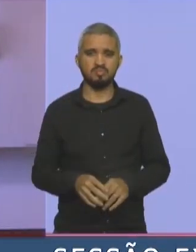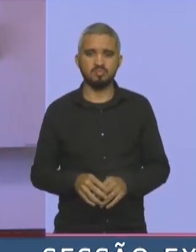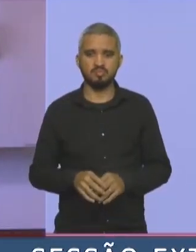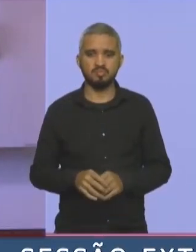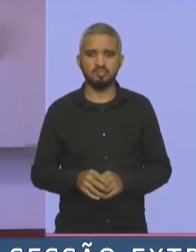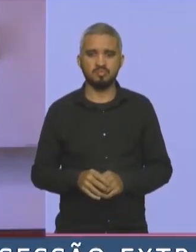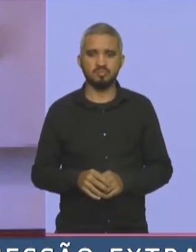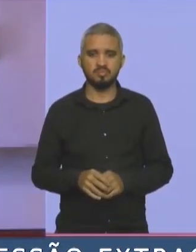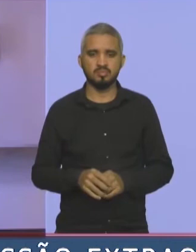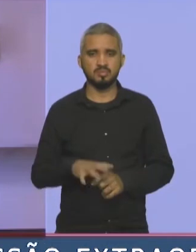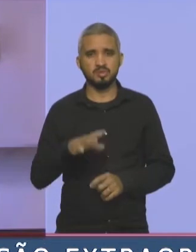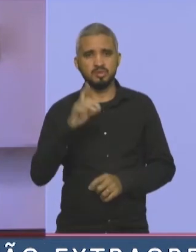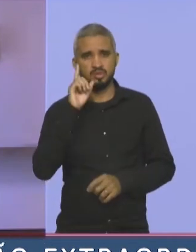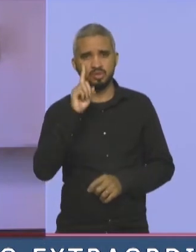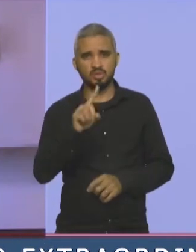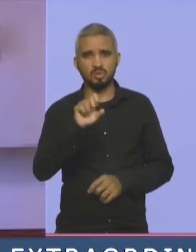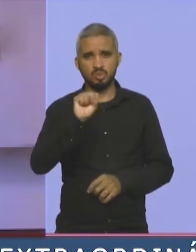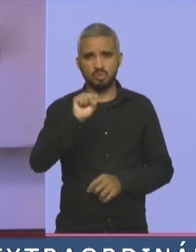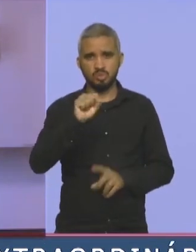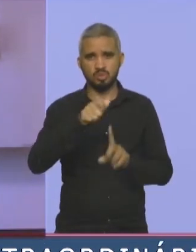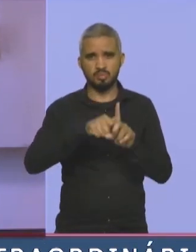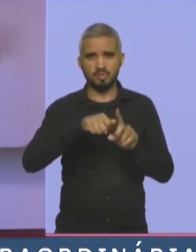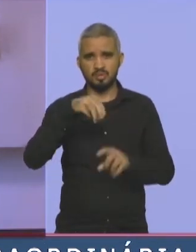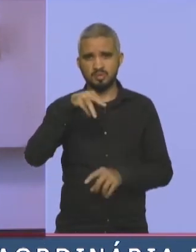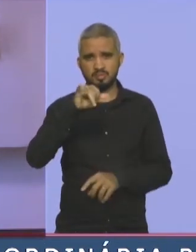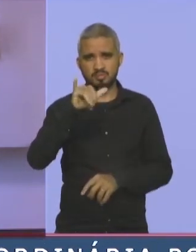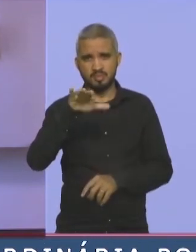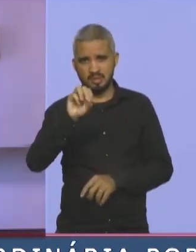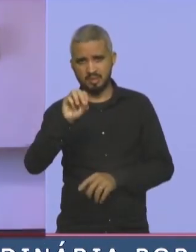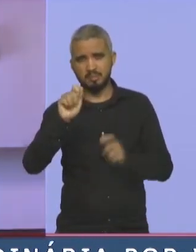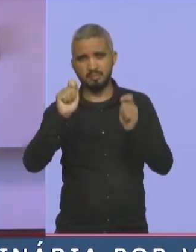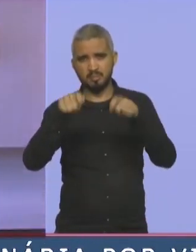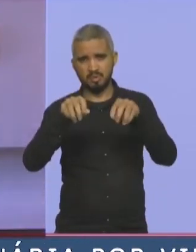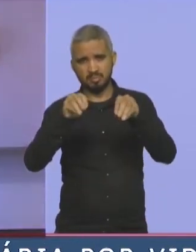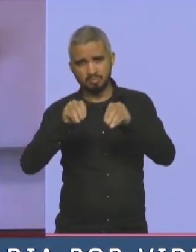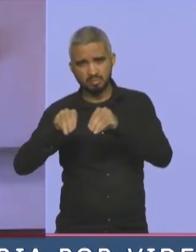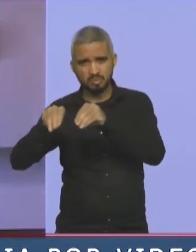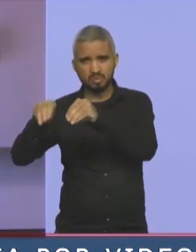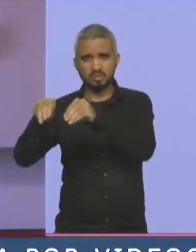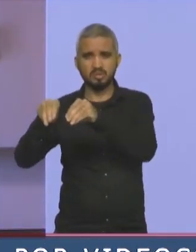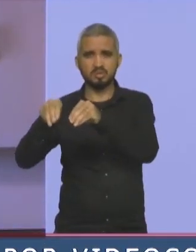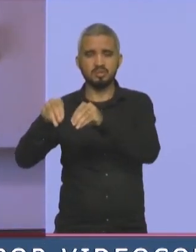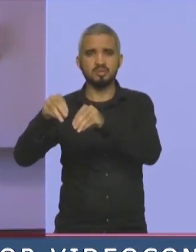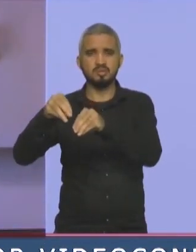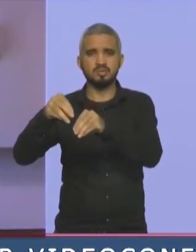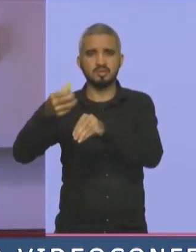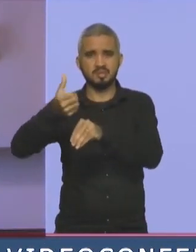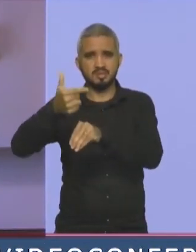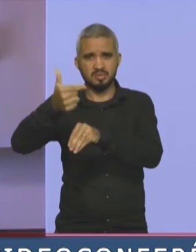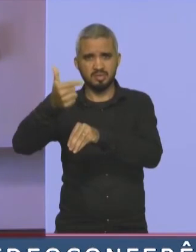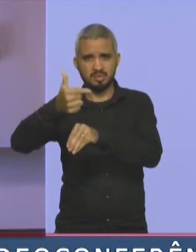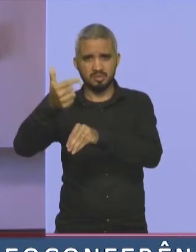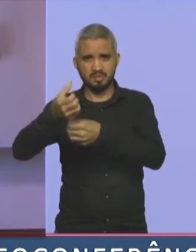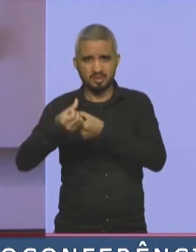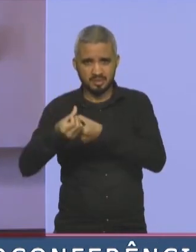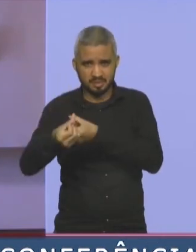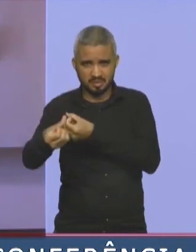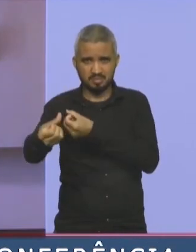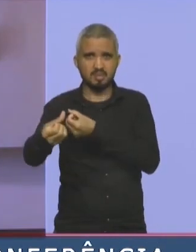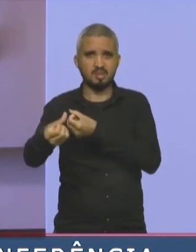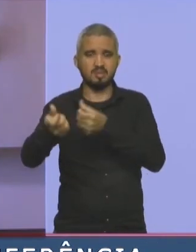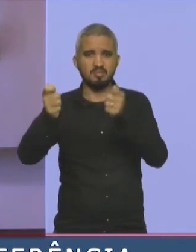chegaria os colegas no dia 8 de maio, que possa adiar a cobrança do IVTU para o segundo semestre, e também com a possibilidade de